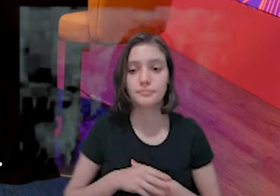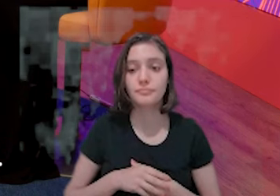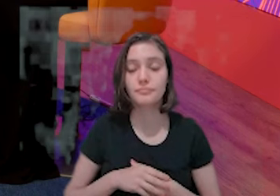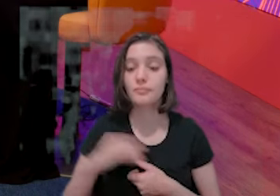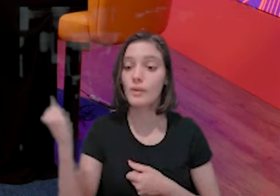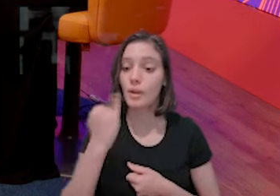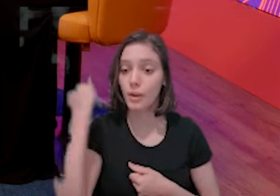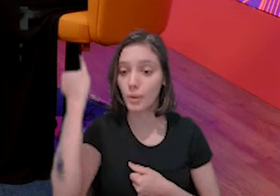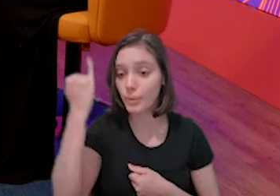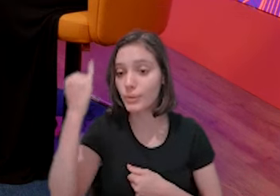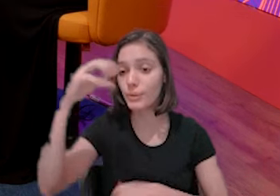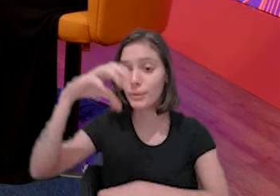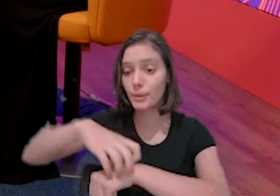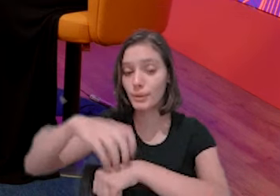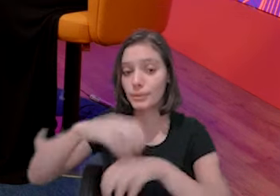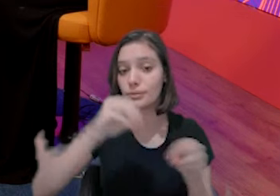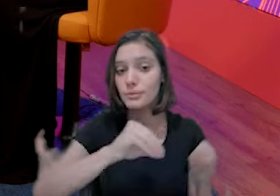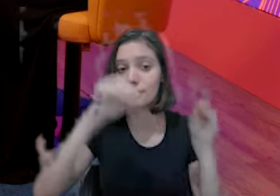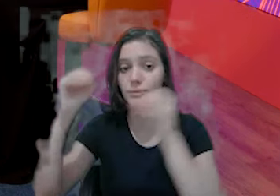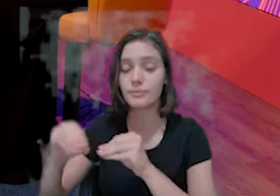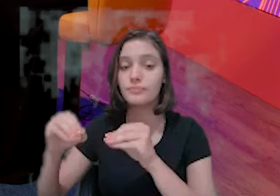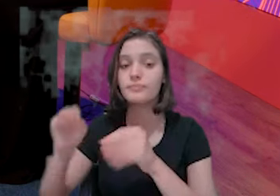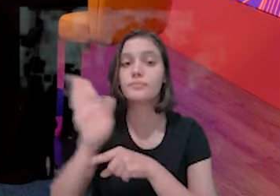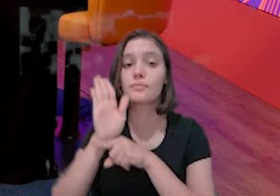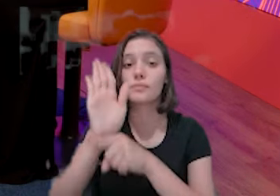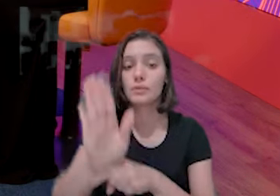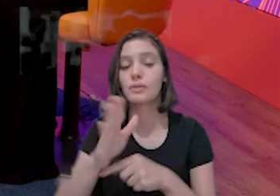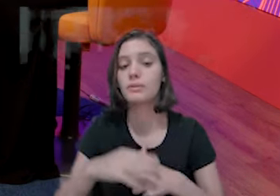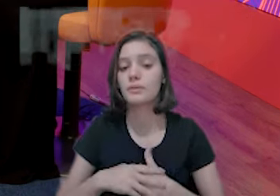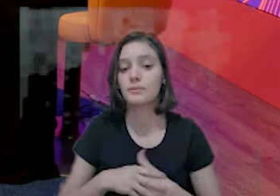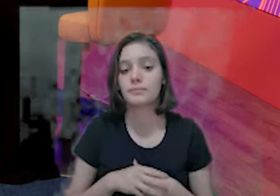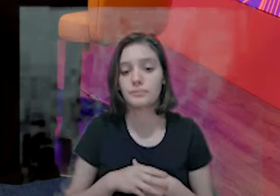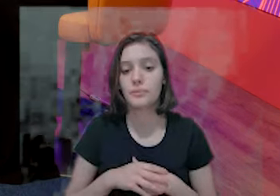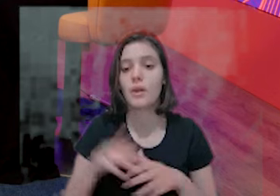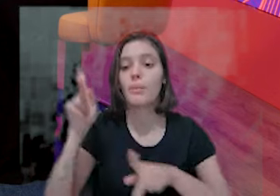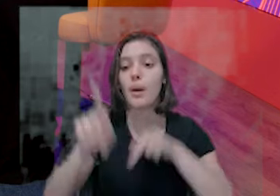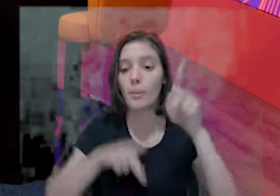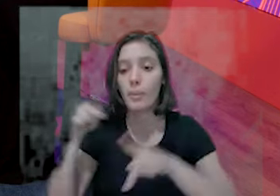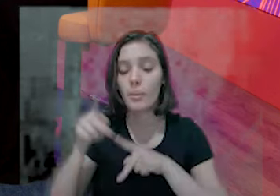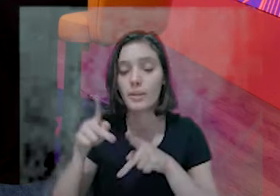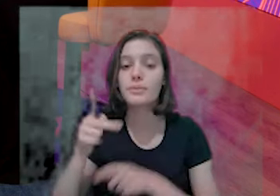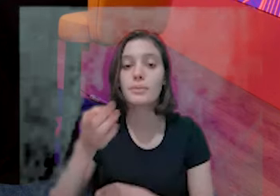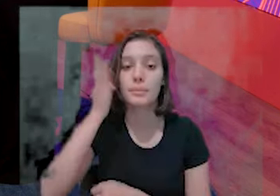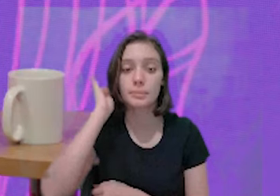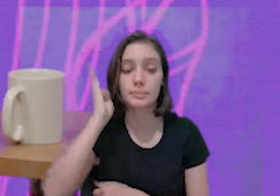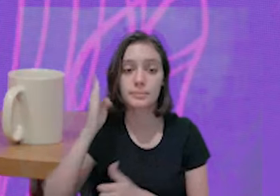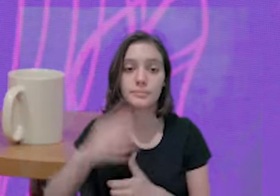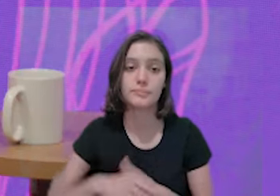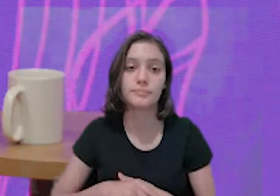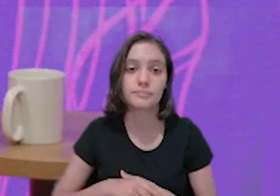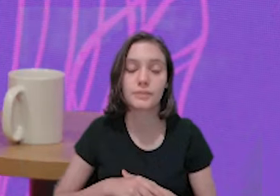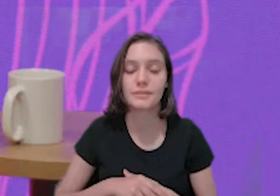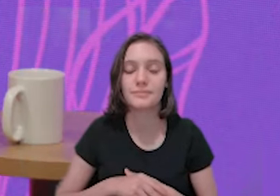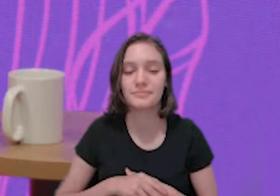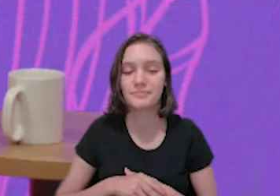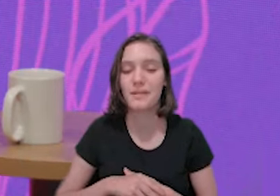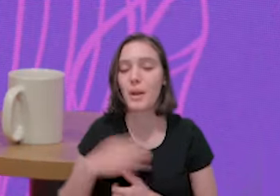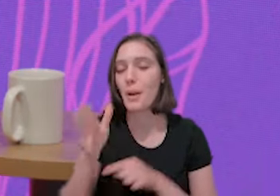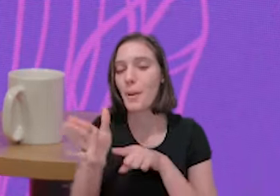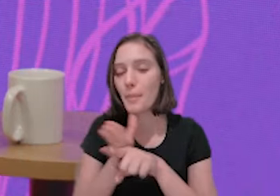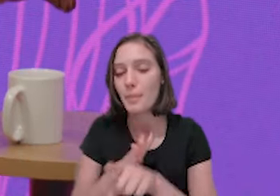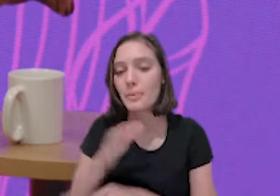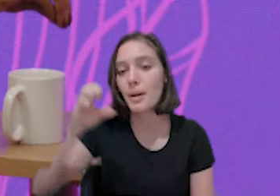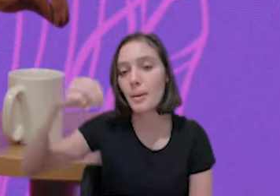população, e eu vou perguntar para a Melise, né? A Melise é do escritório do Sebrae, que tem uma unidade do Sebrae aqui